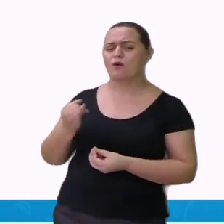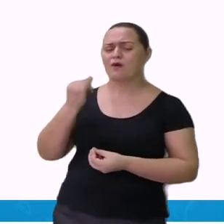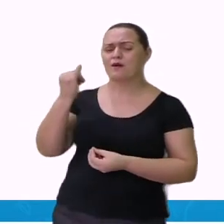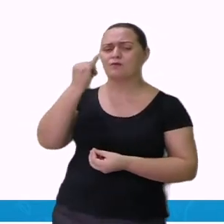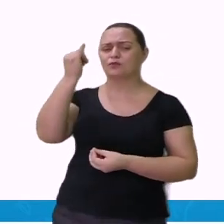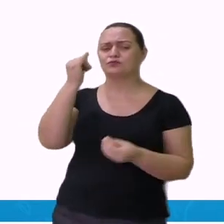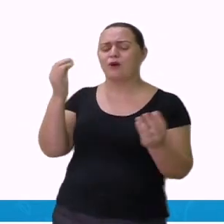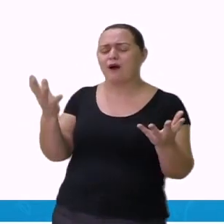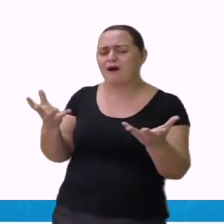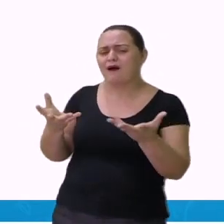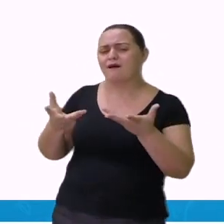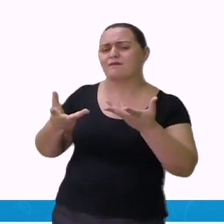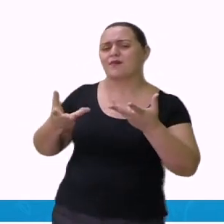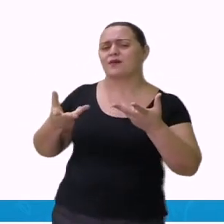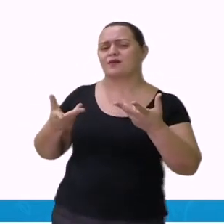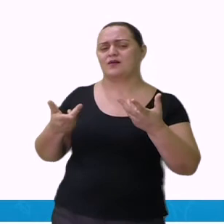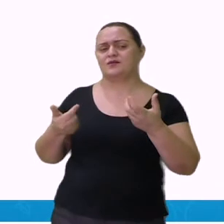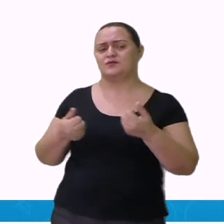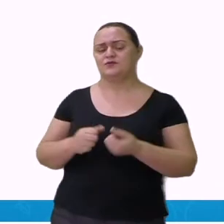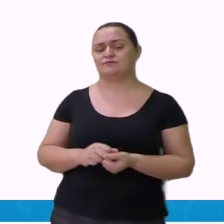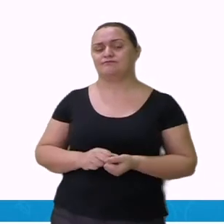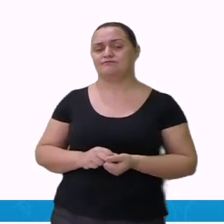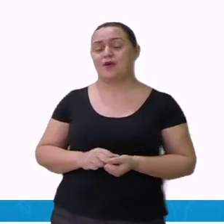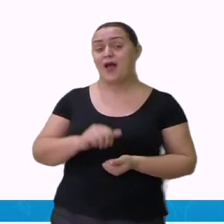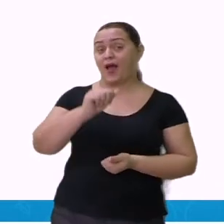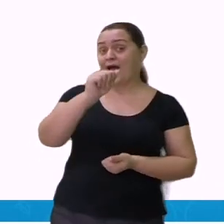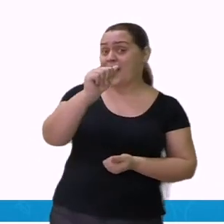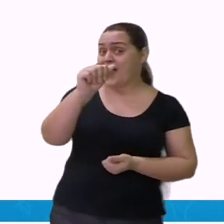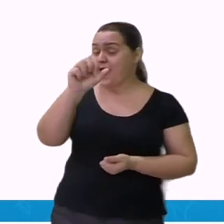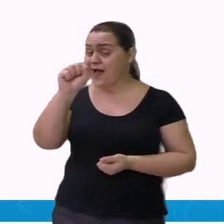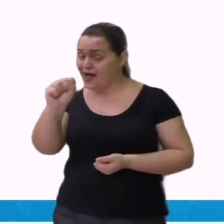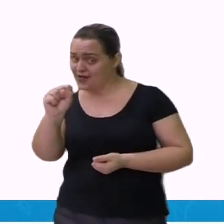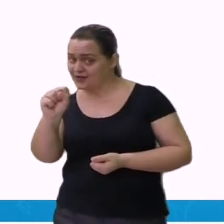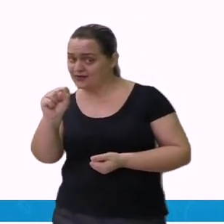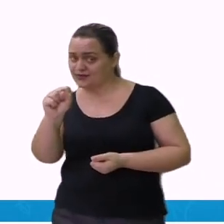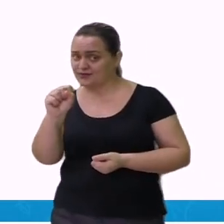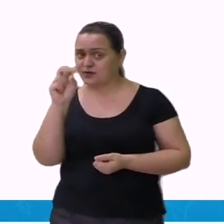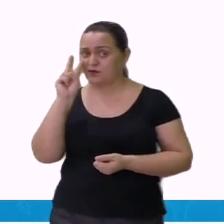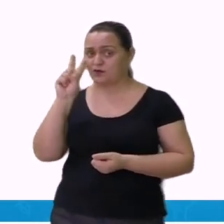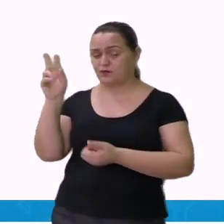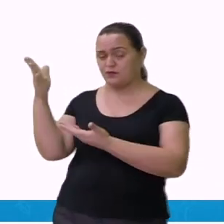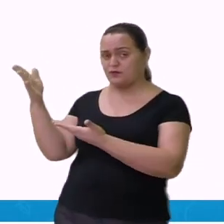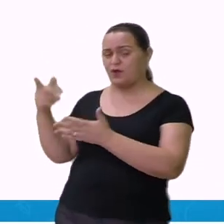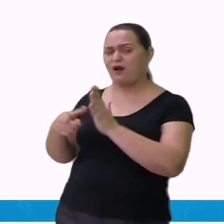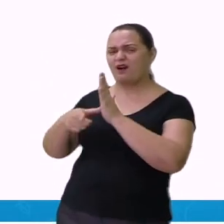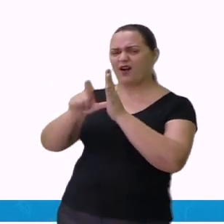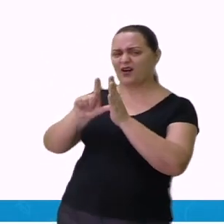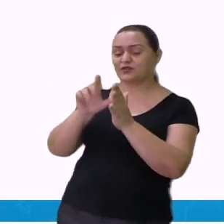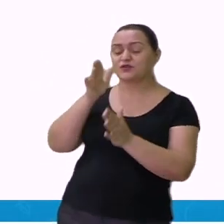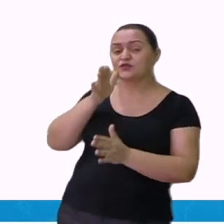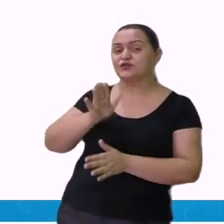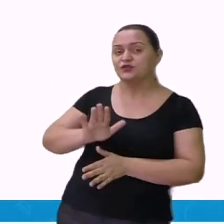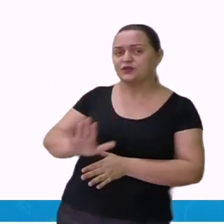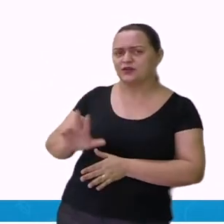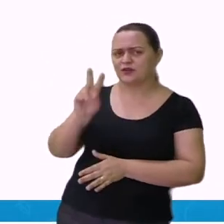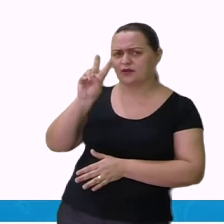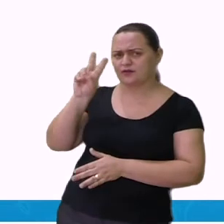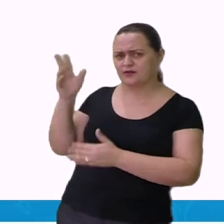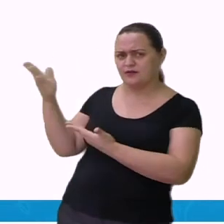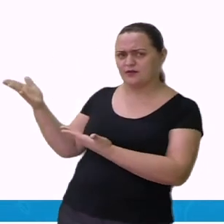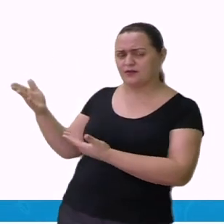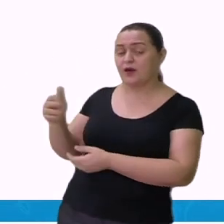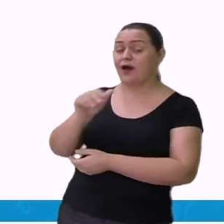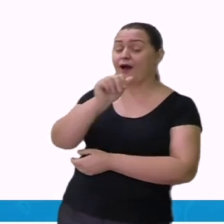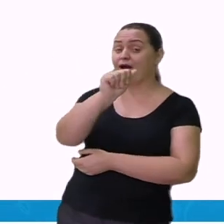destacado é. AS, de AS, que está antes de crianças. AS crianças e jovens.